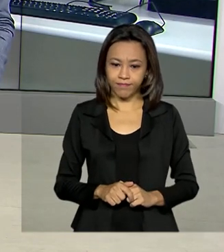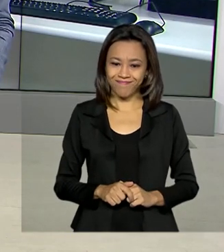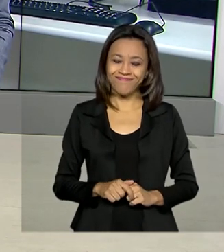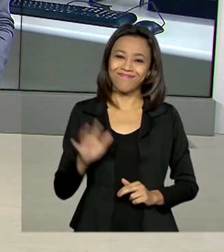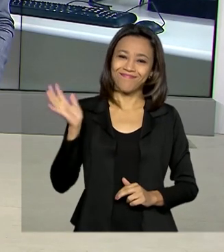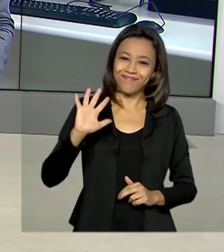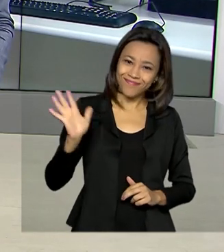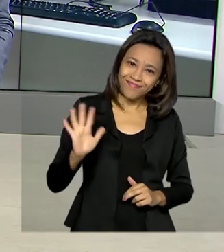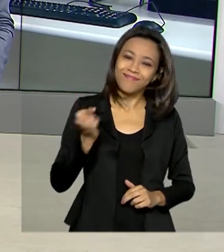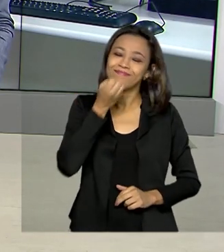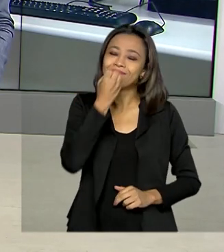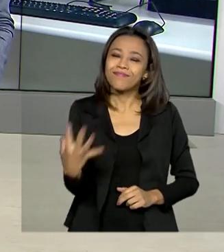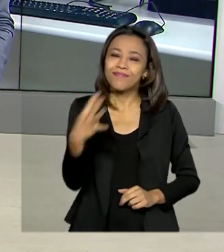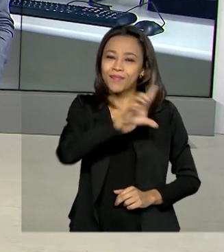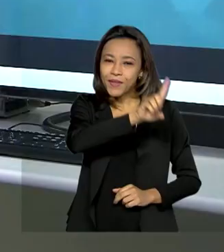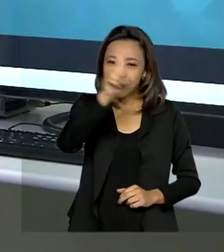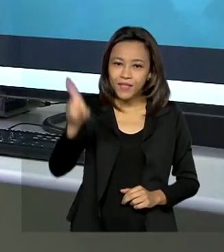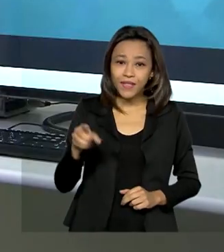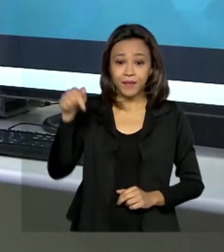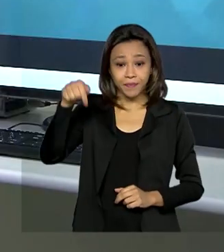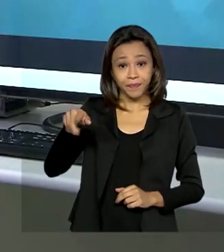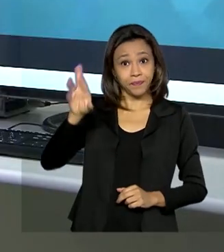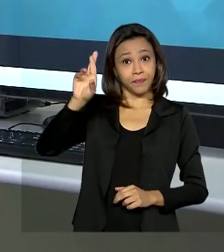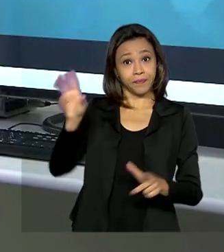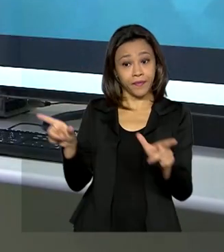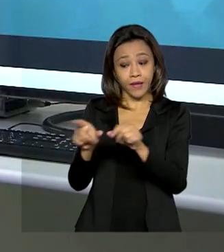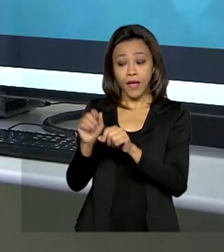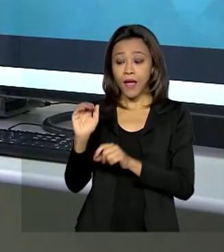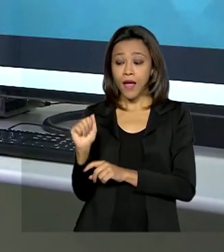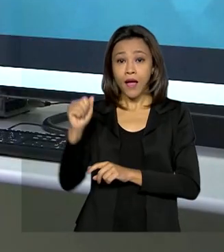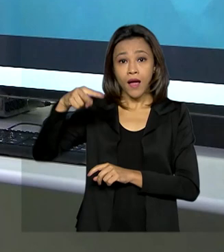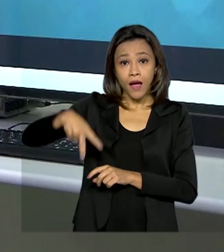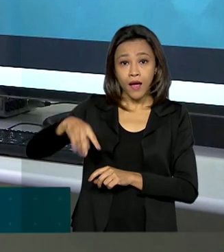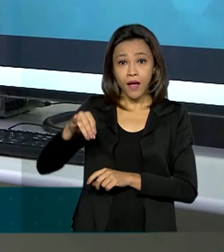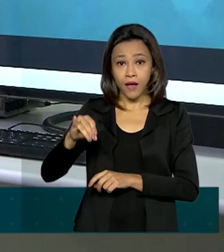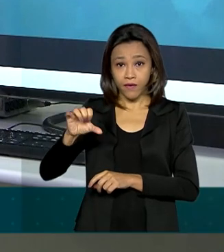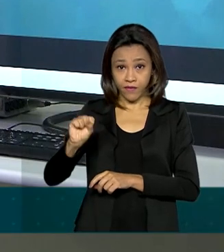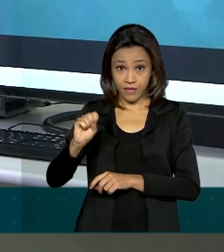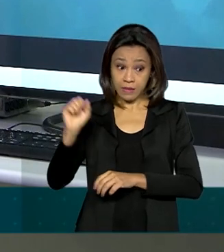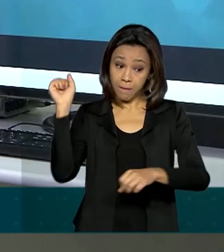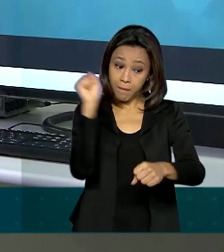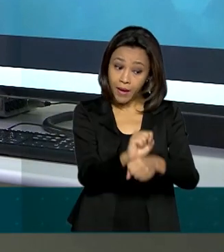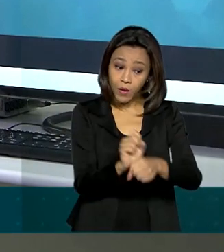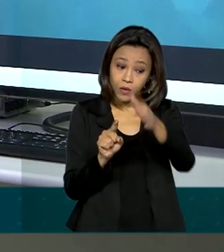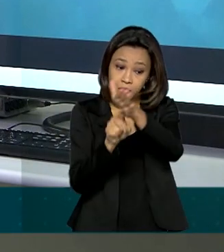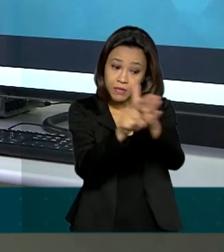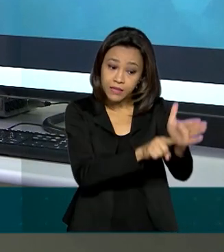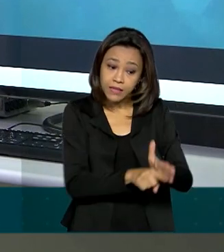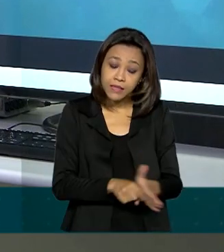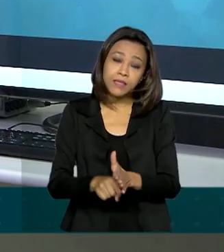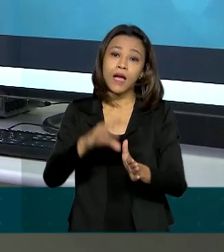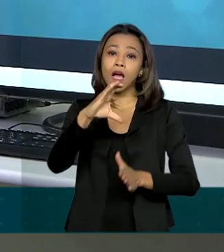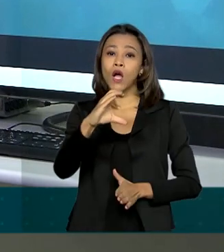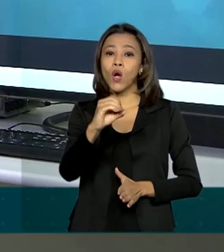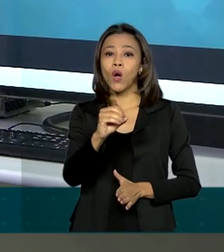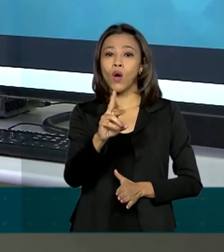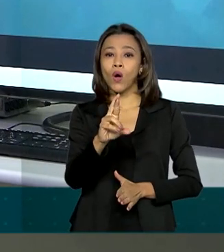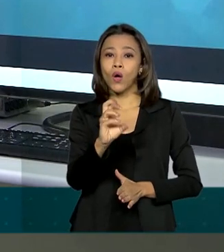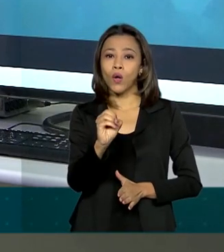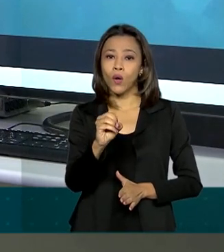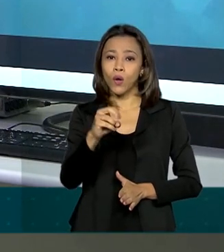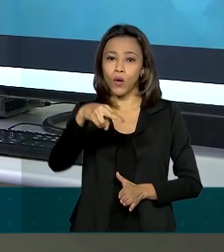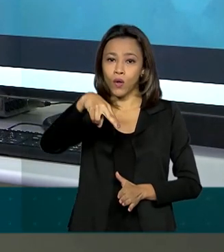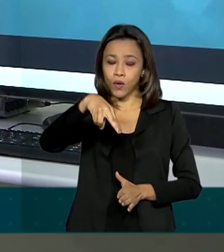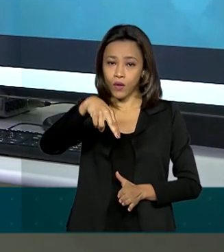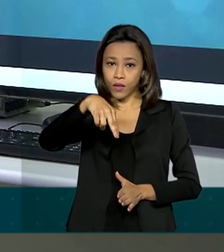Olá, Renata. Bom dia. Anvisa interrompeu os estudos clínicos da vacina Coronavac após o relato de ocorrência de um efeito